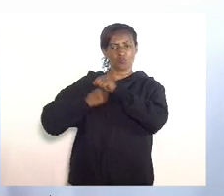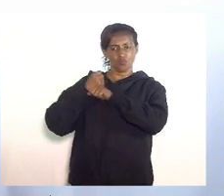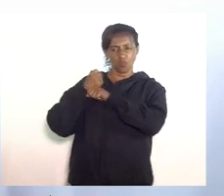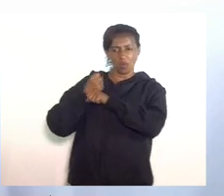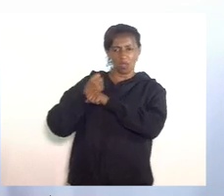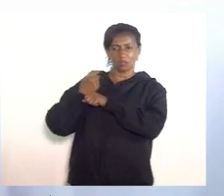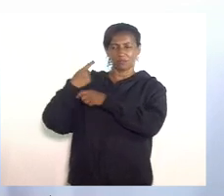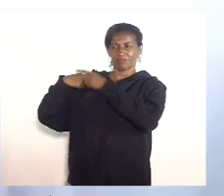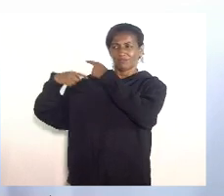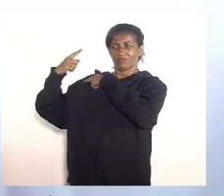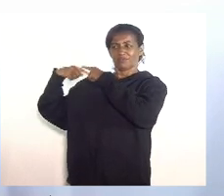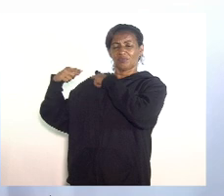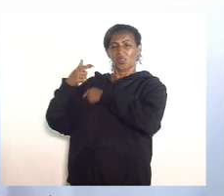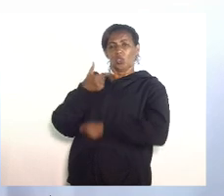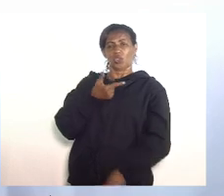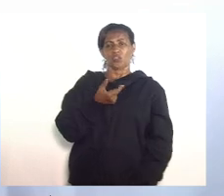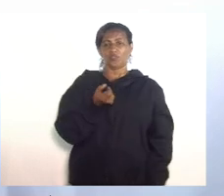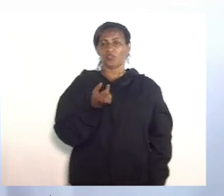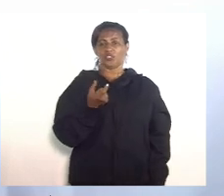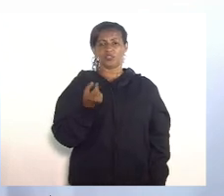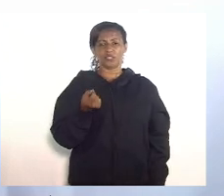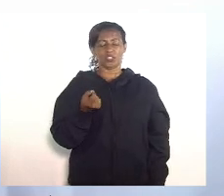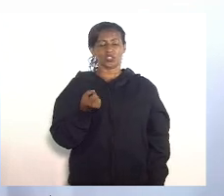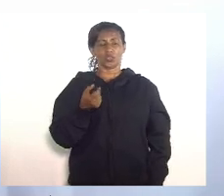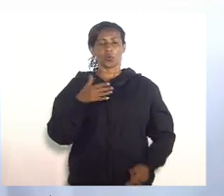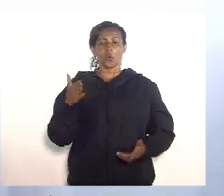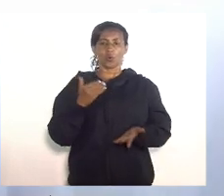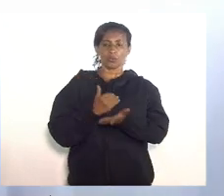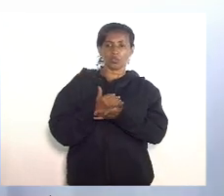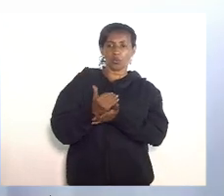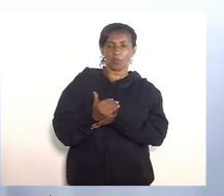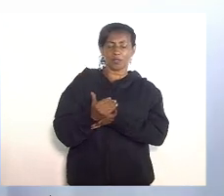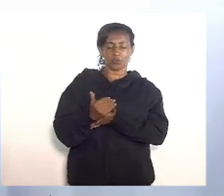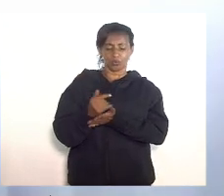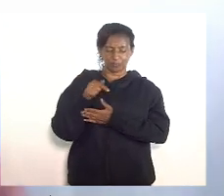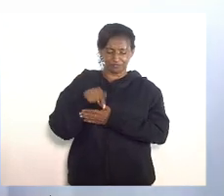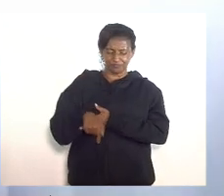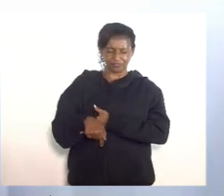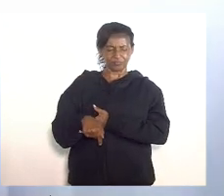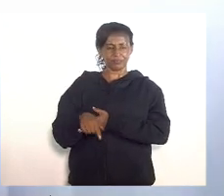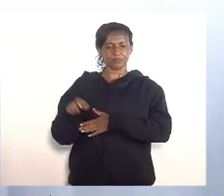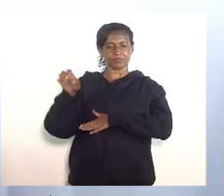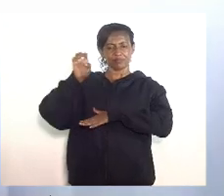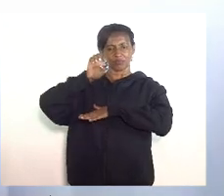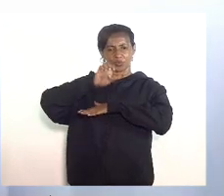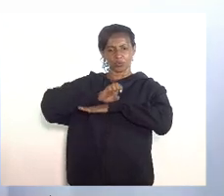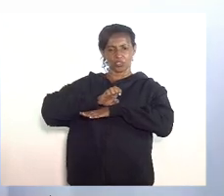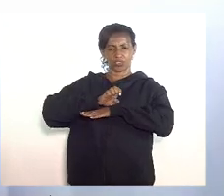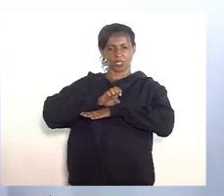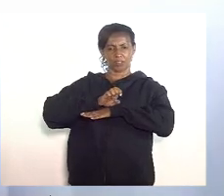o ano de 2020 quando se iniciava aqui no estado a implantação